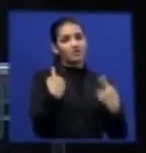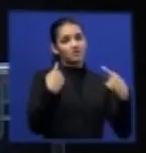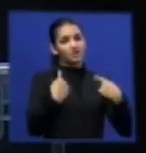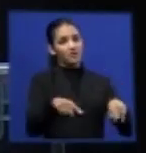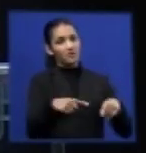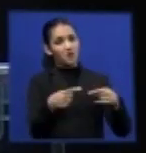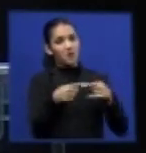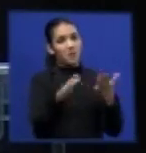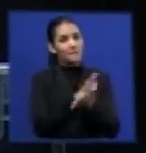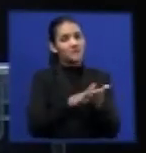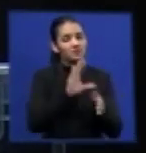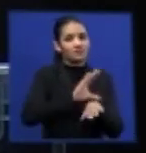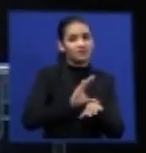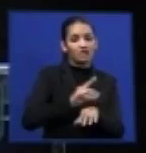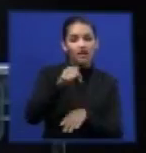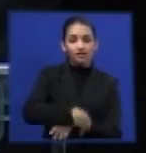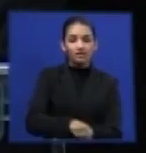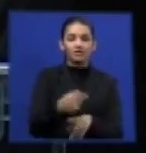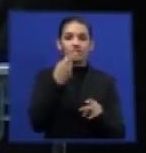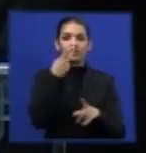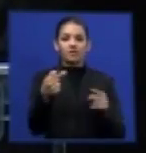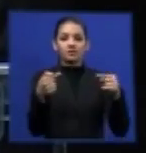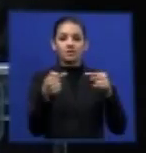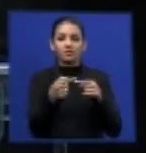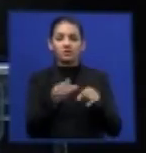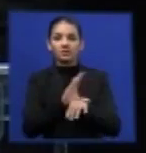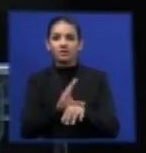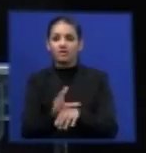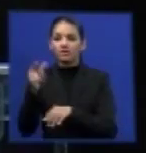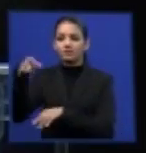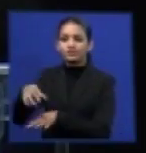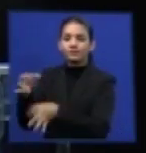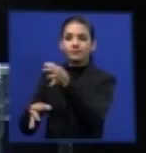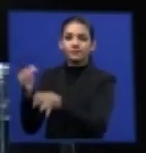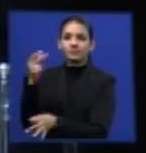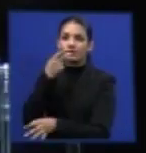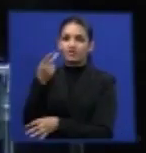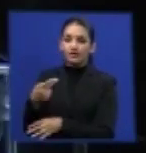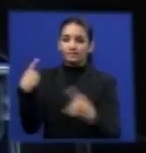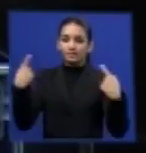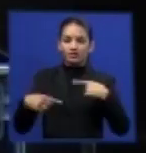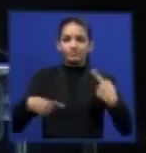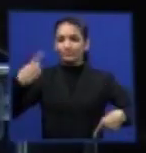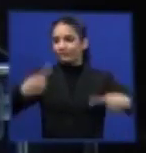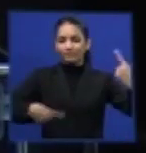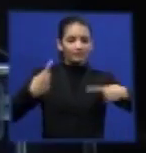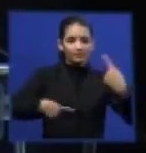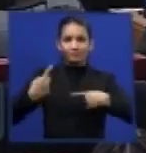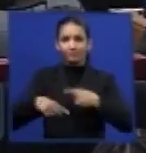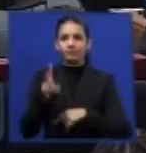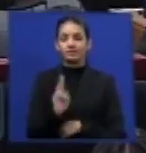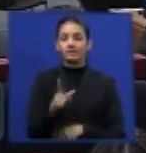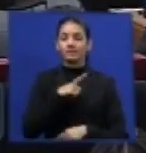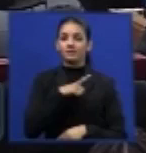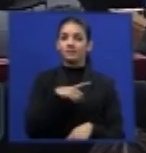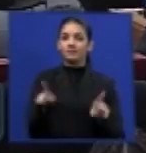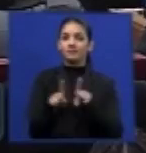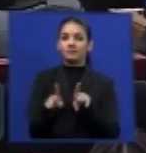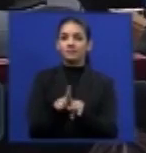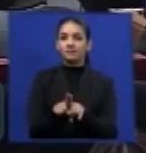Aqui vai dizer que é inconstitucional e lá vai dizer que é inconstitucional e perfeita. Está vendo? Haveria, então, permitida